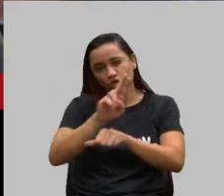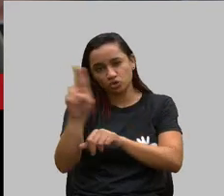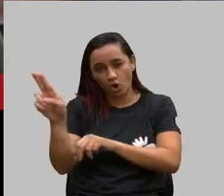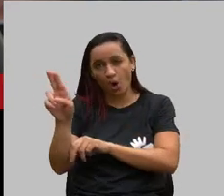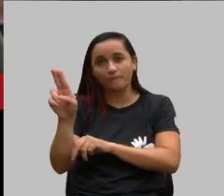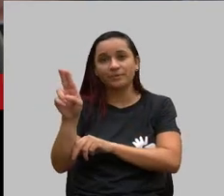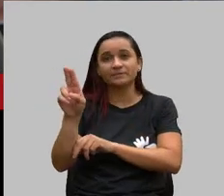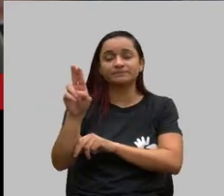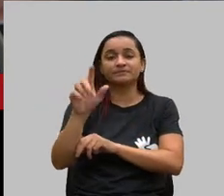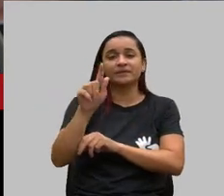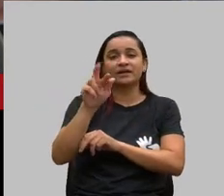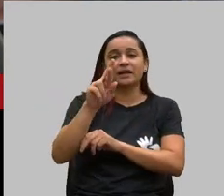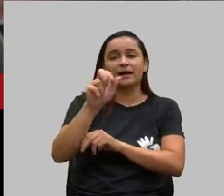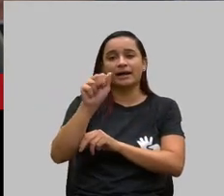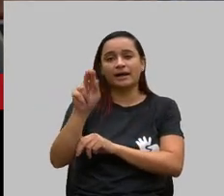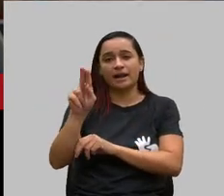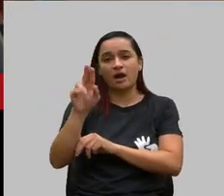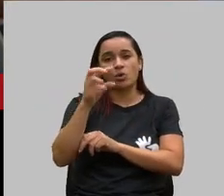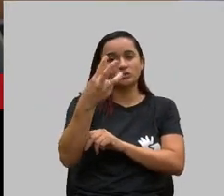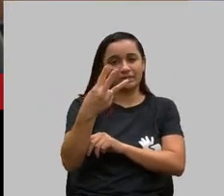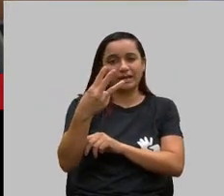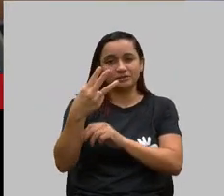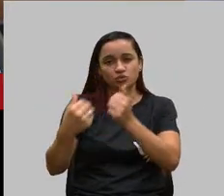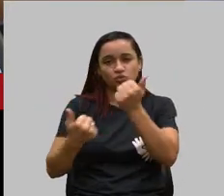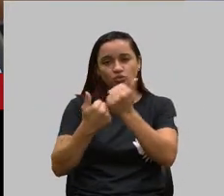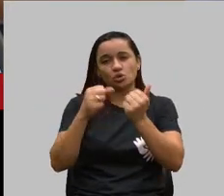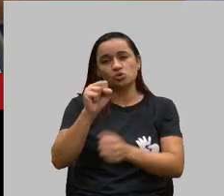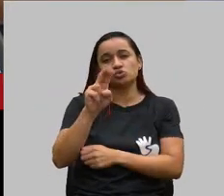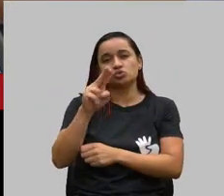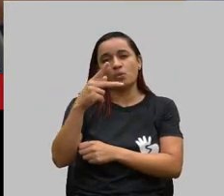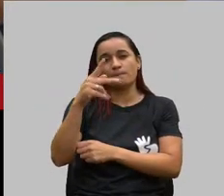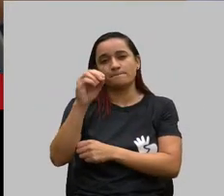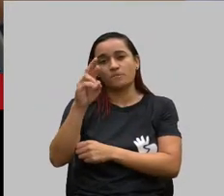os resultados continuam os mesmos, ou seja, nada.